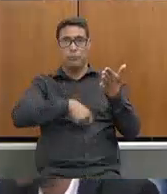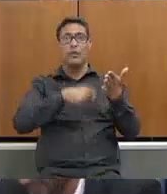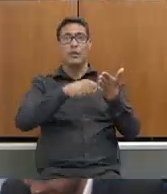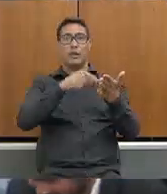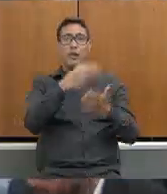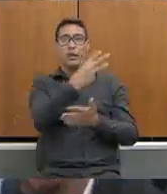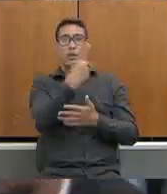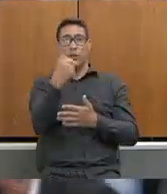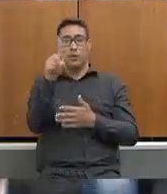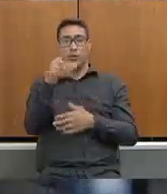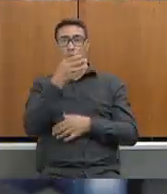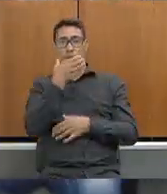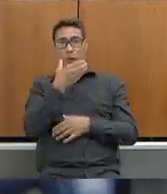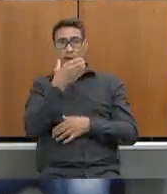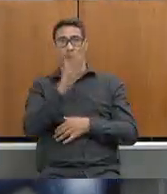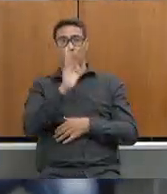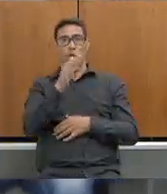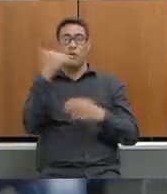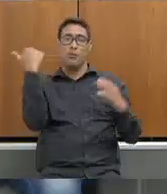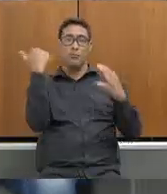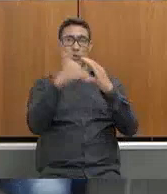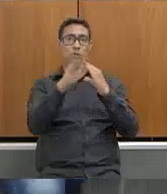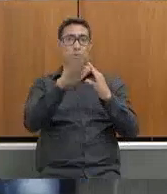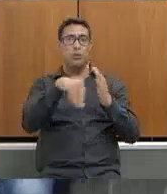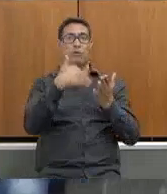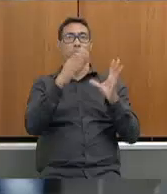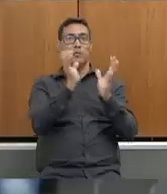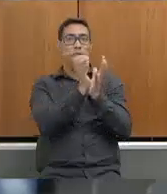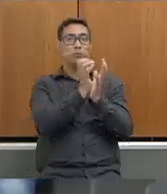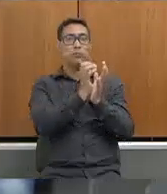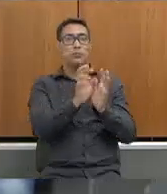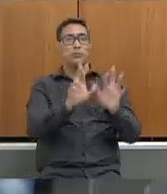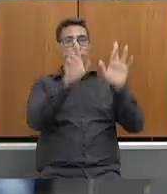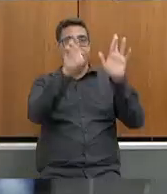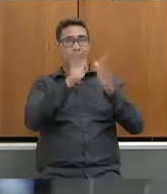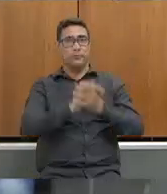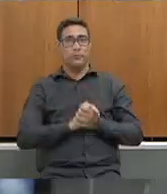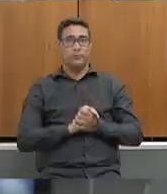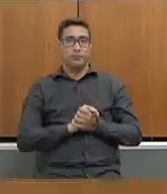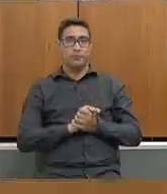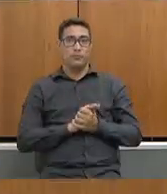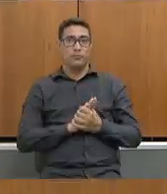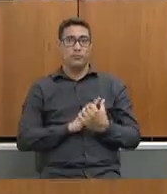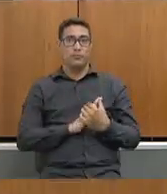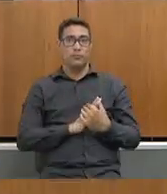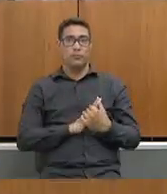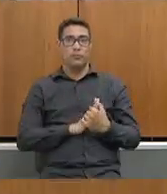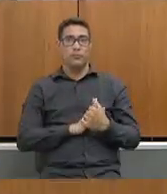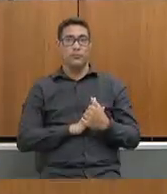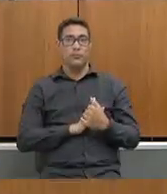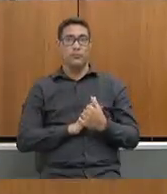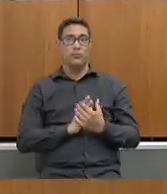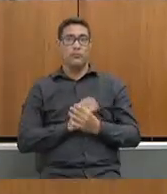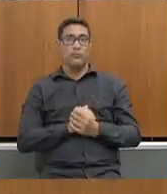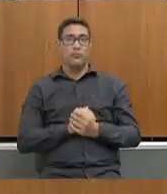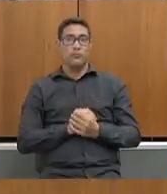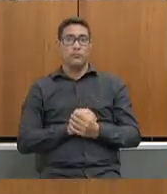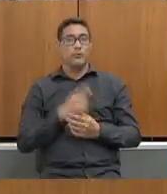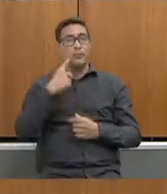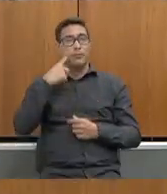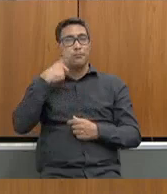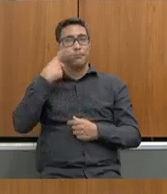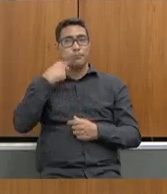31 de dezembro já foi encaminhado para a sua assessoria está bem? com a palavra para as suas considerações finais quero aqui deputado